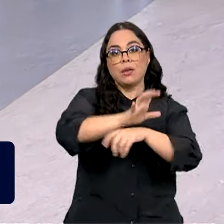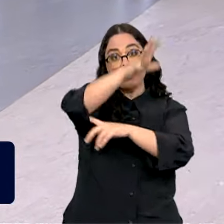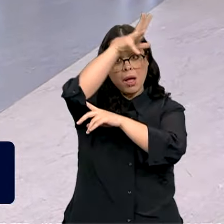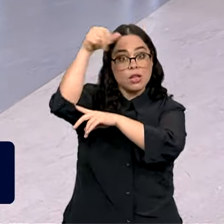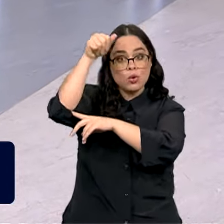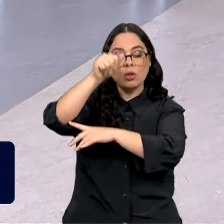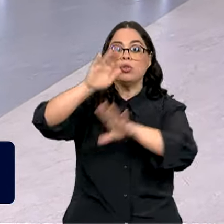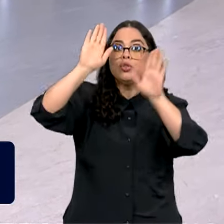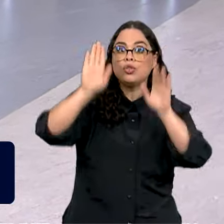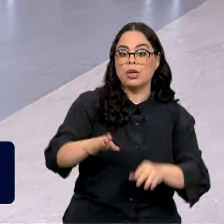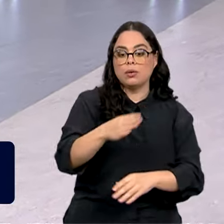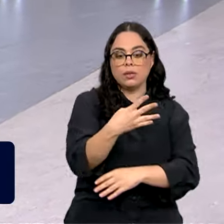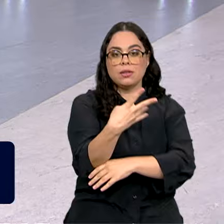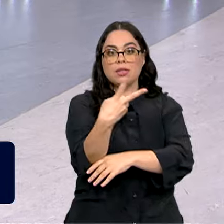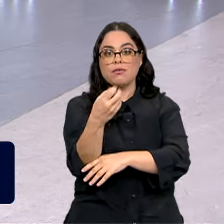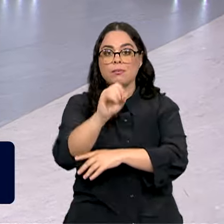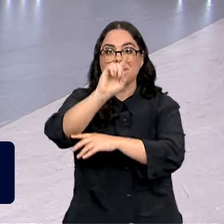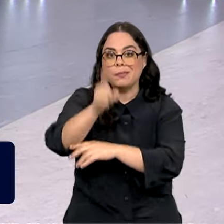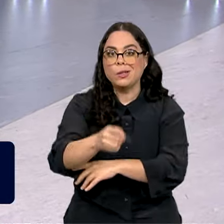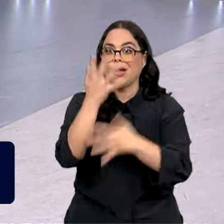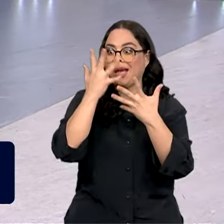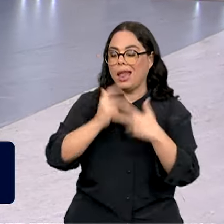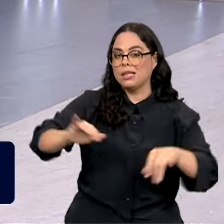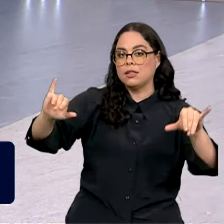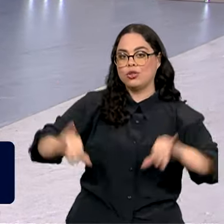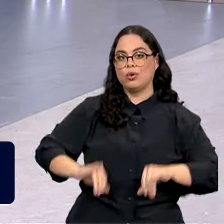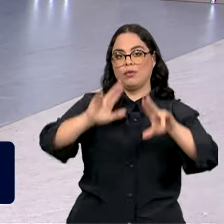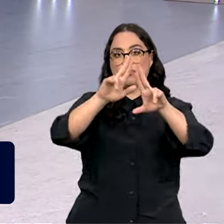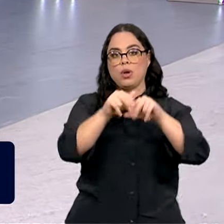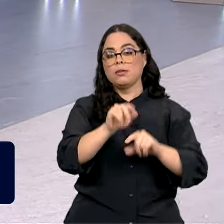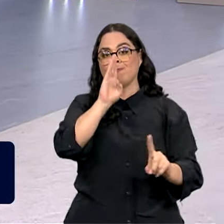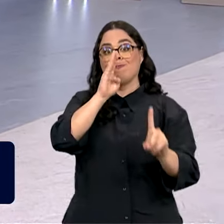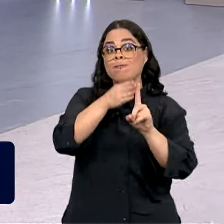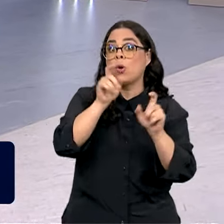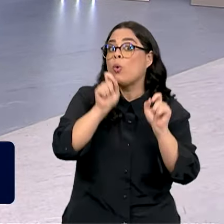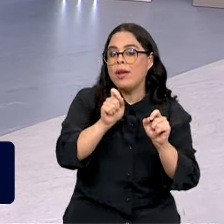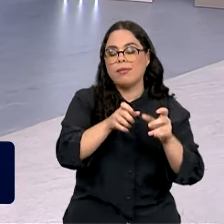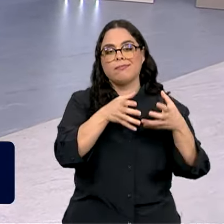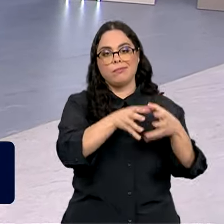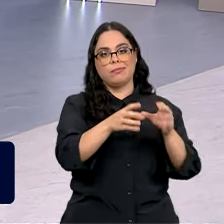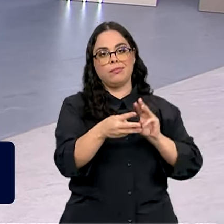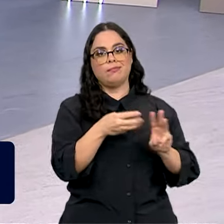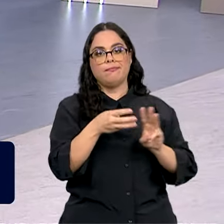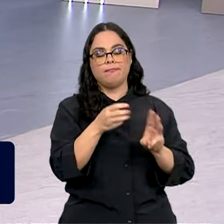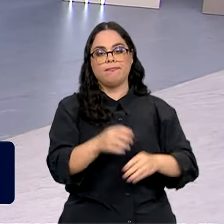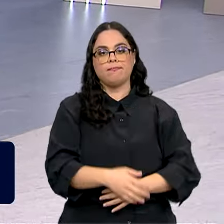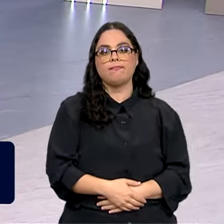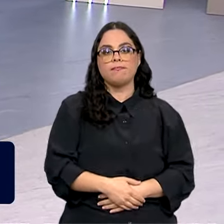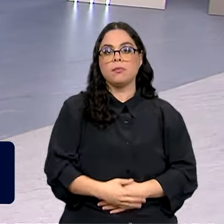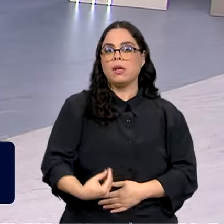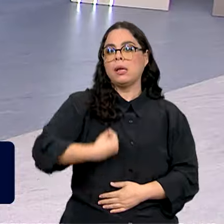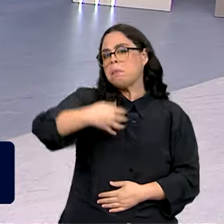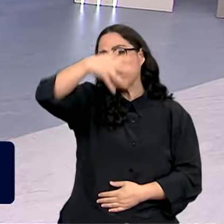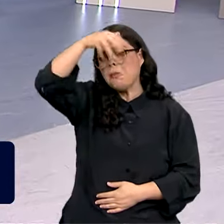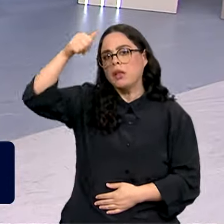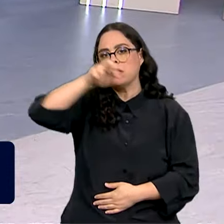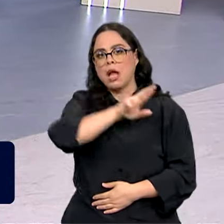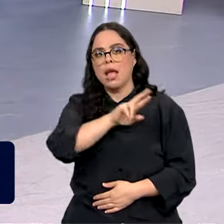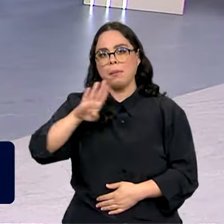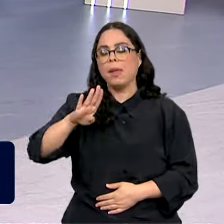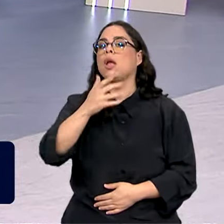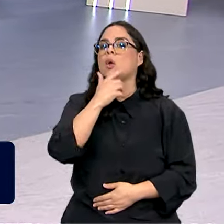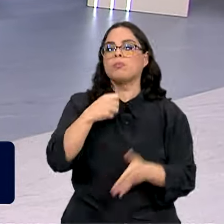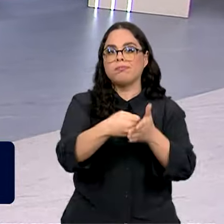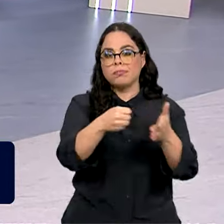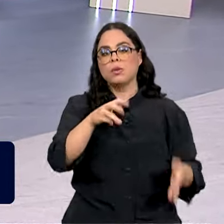Amazônia atinge mais de 420 mil crianças, principalmente em comunidades indígenas. Ao vivo de Manaus, repórter